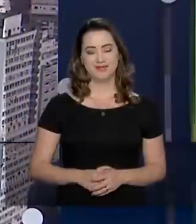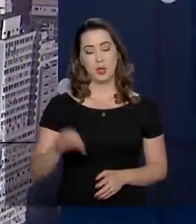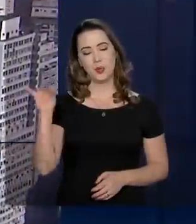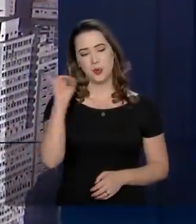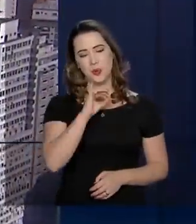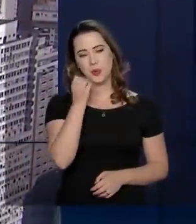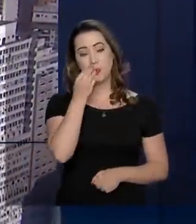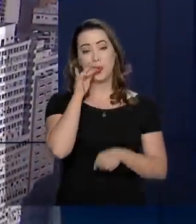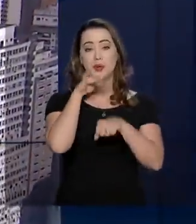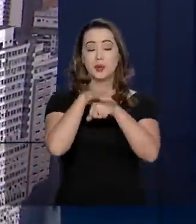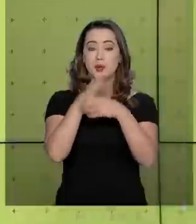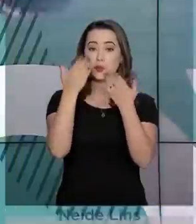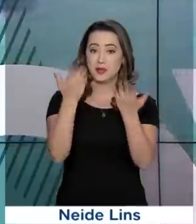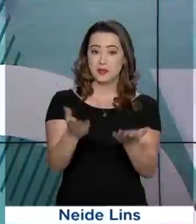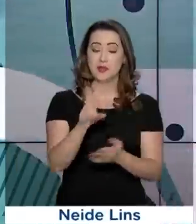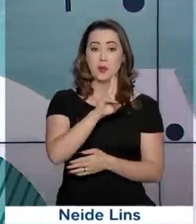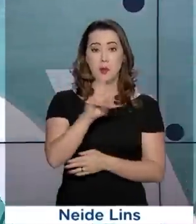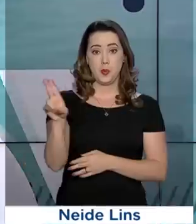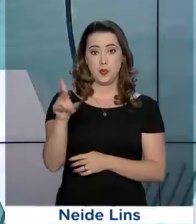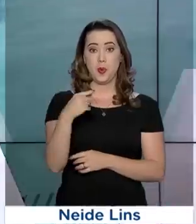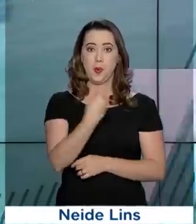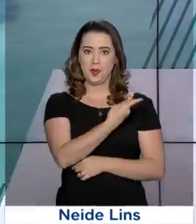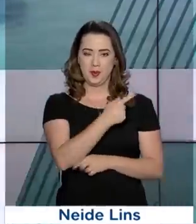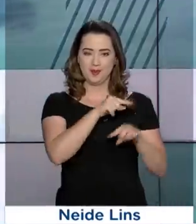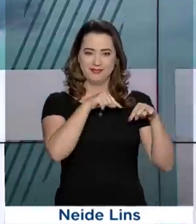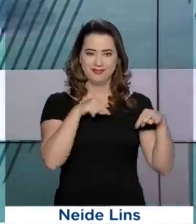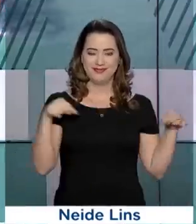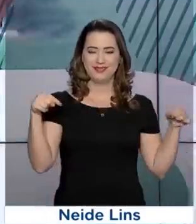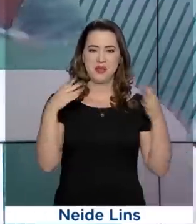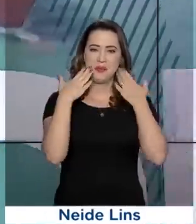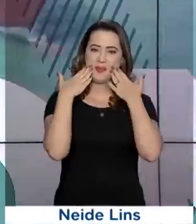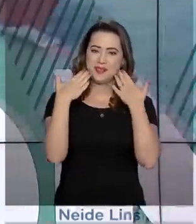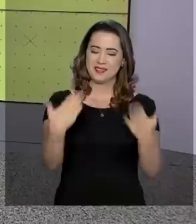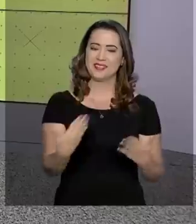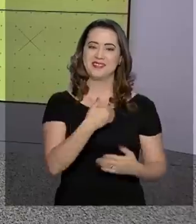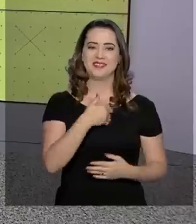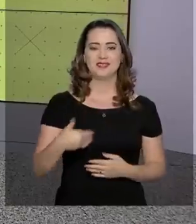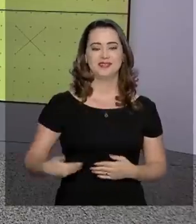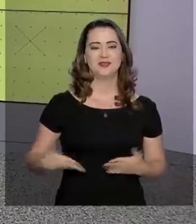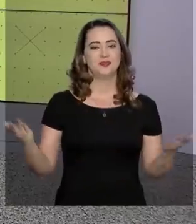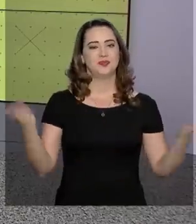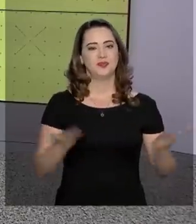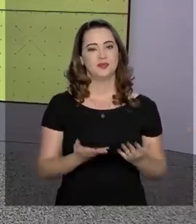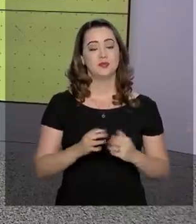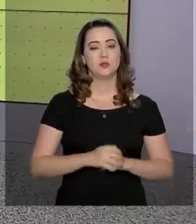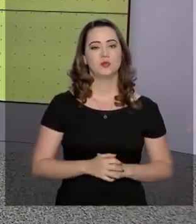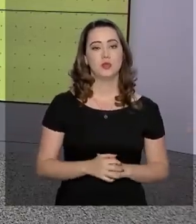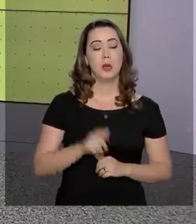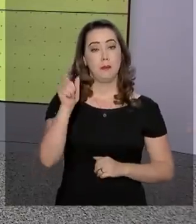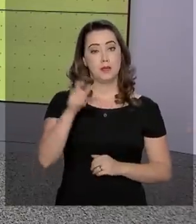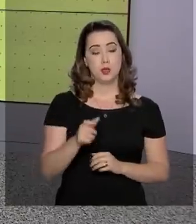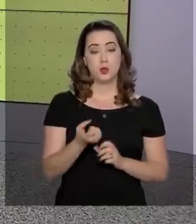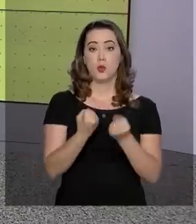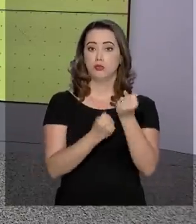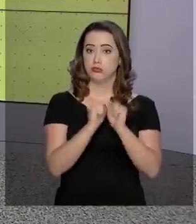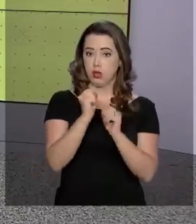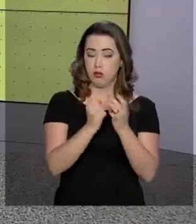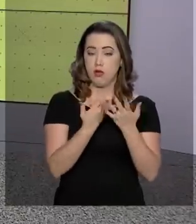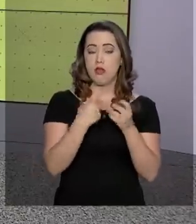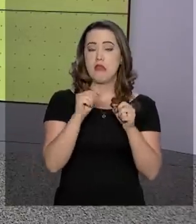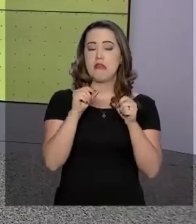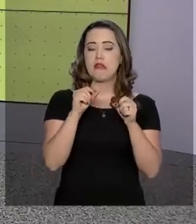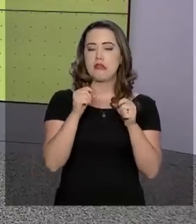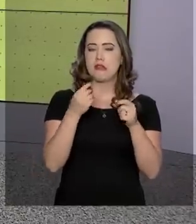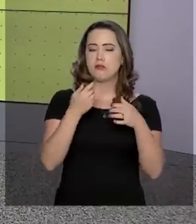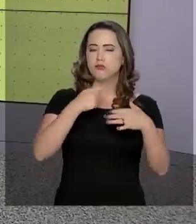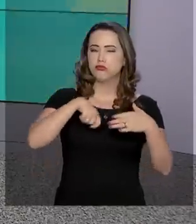Olá, boa noite para você. Eu sou Roberto Camargo e está no ar o Governo Agora. Produtores de vinhos e espumantes vão poder contar